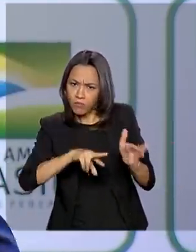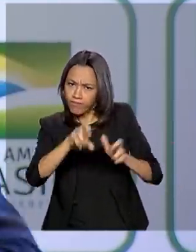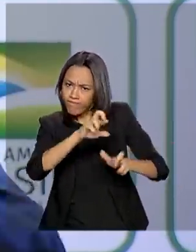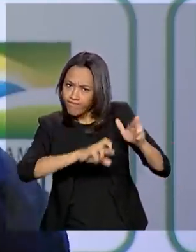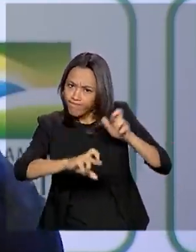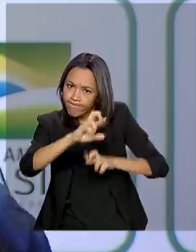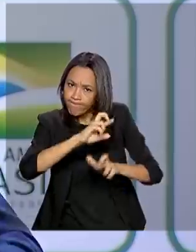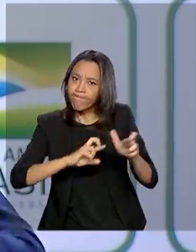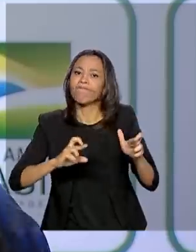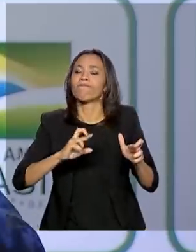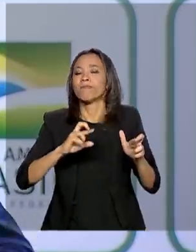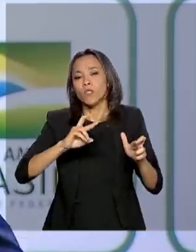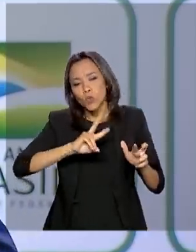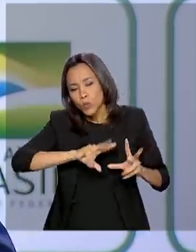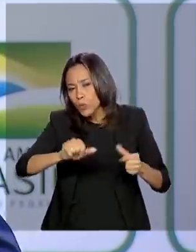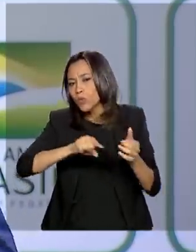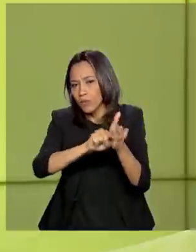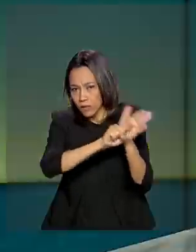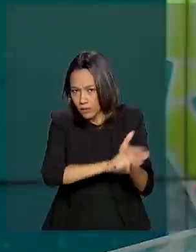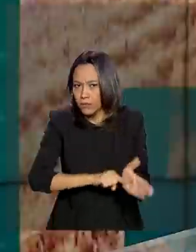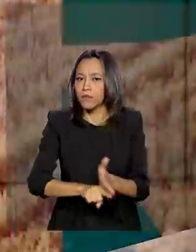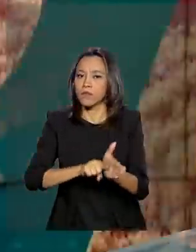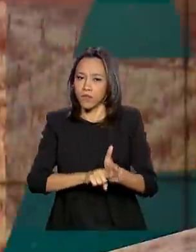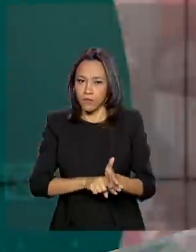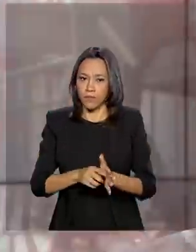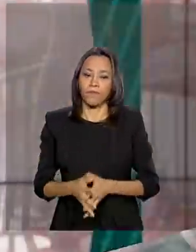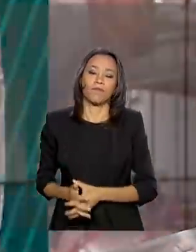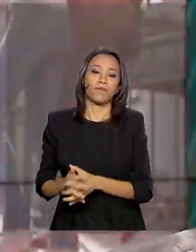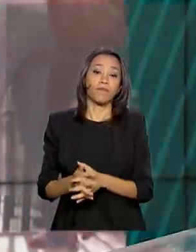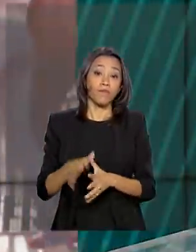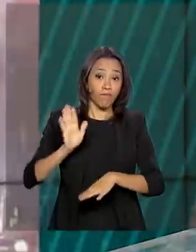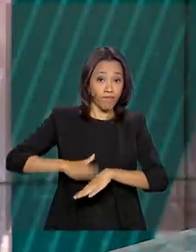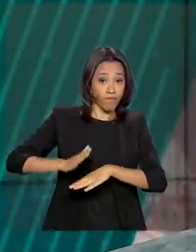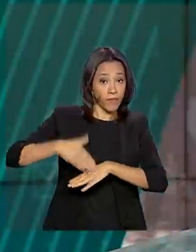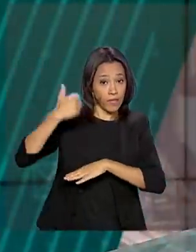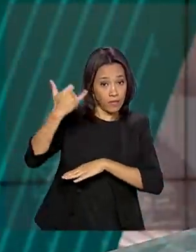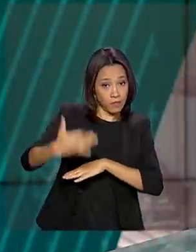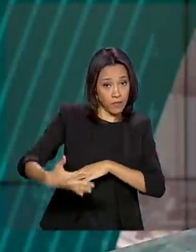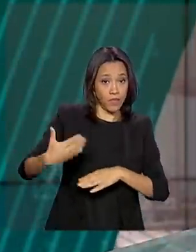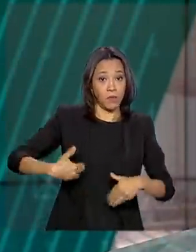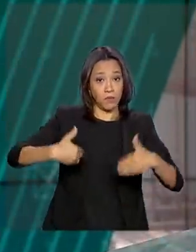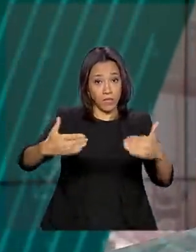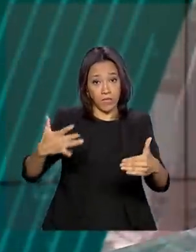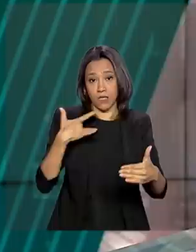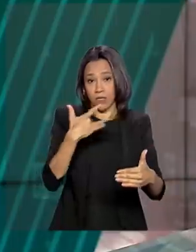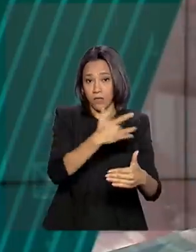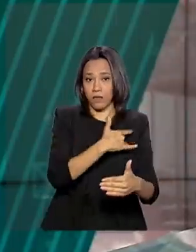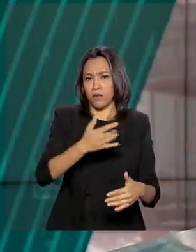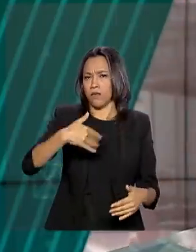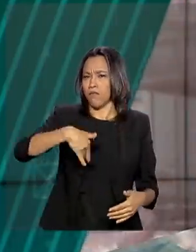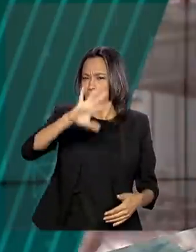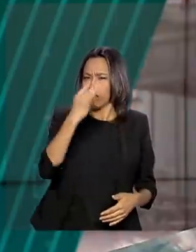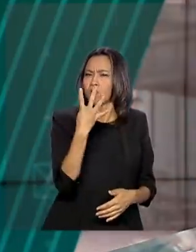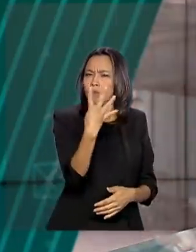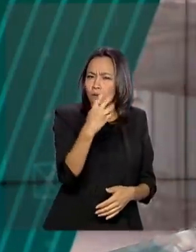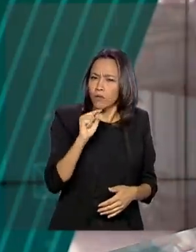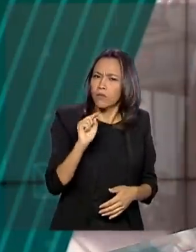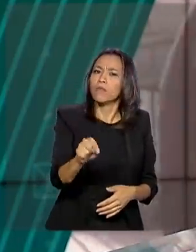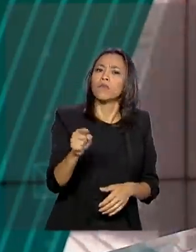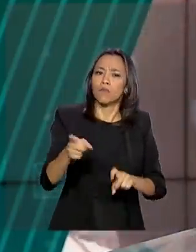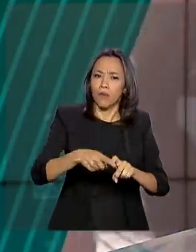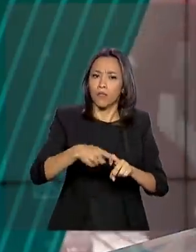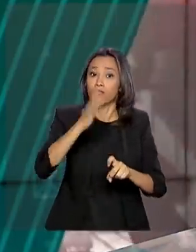sentinelas, vão ser investigados. Olha, de acordo com o Ministério da Saúde, mais de 4 mil médicos se